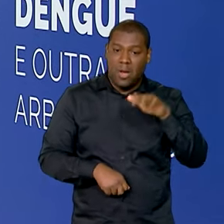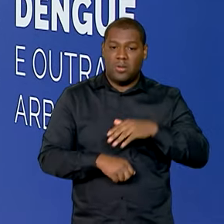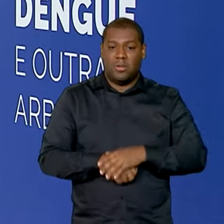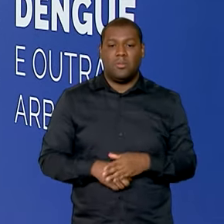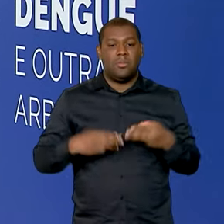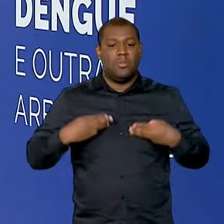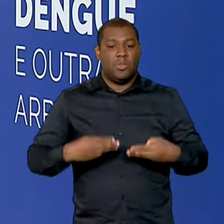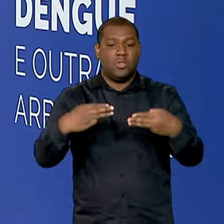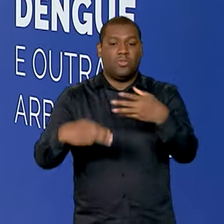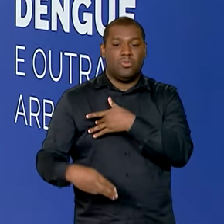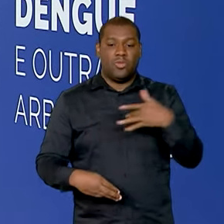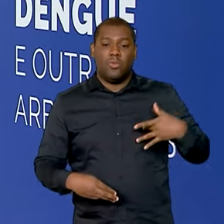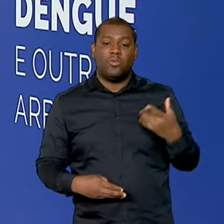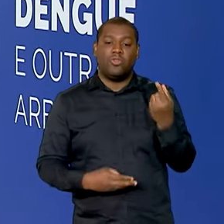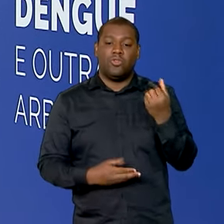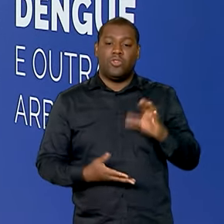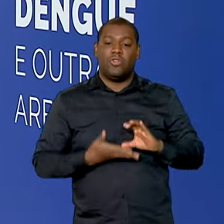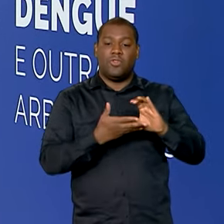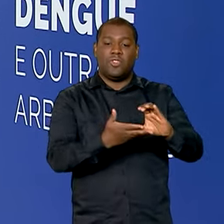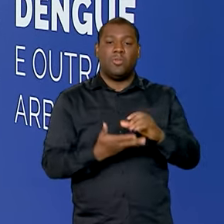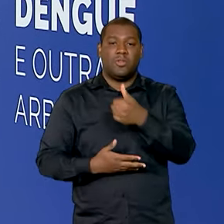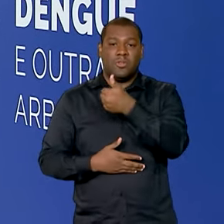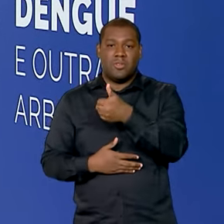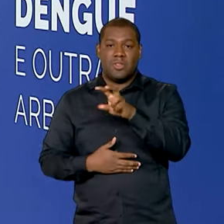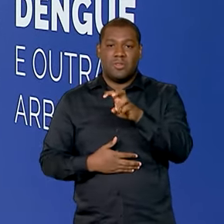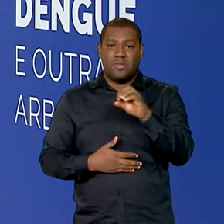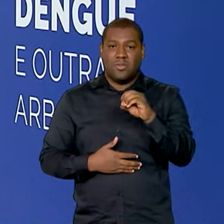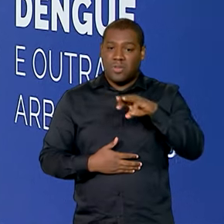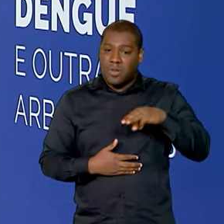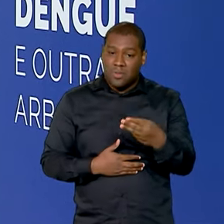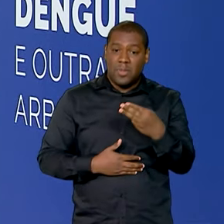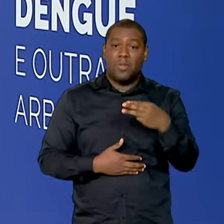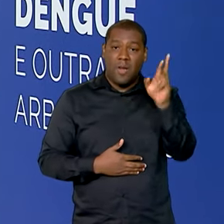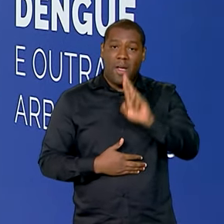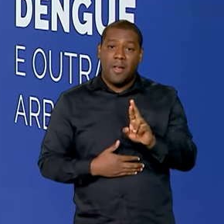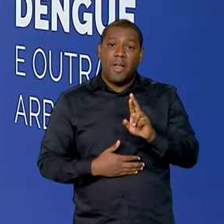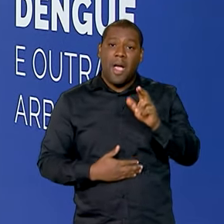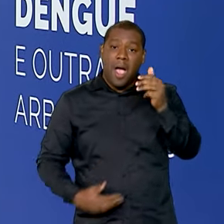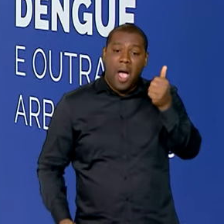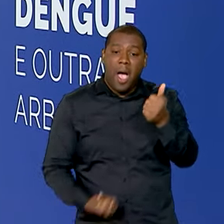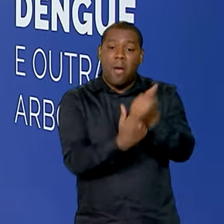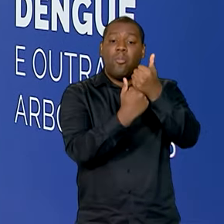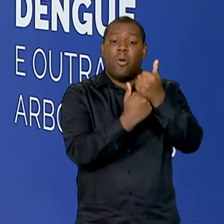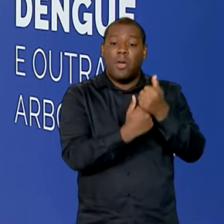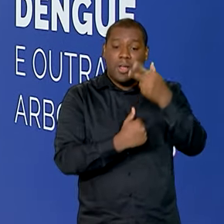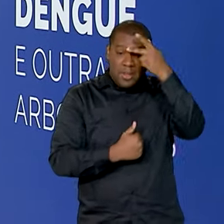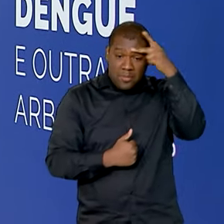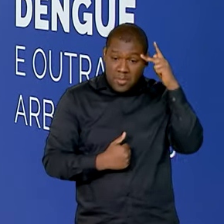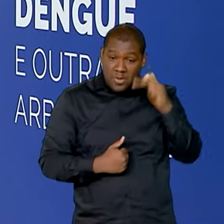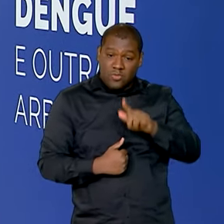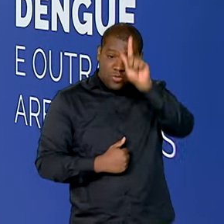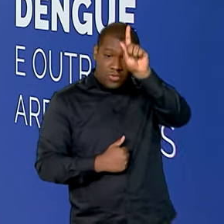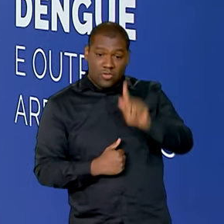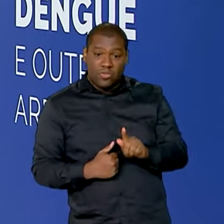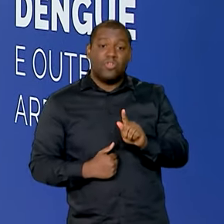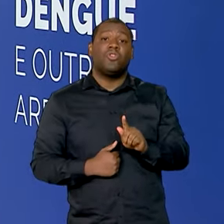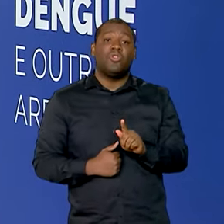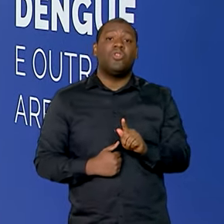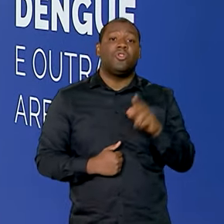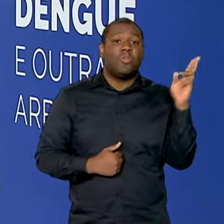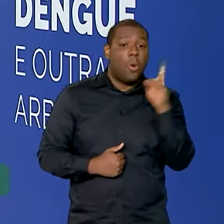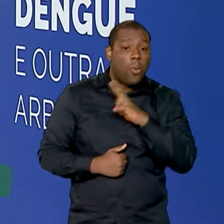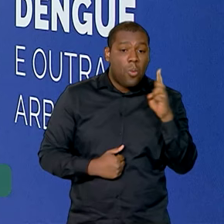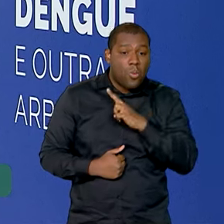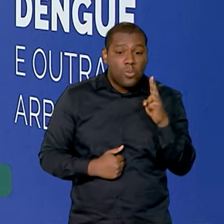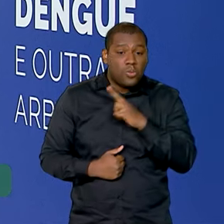destinou 150 milhões de reais para apoiar gestores locais que declararam emergência em saúde pública